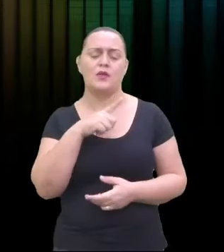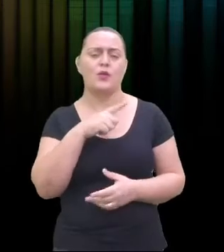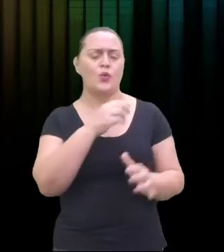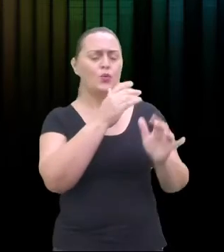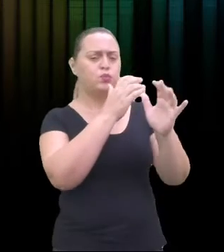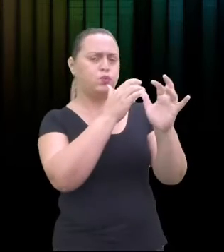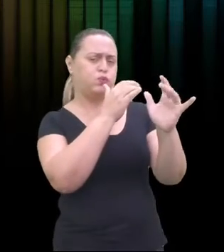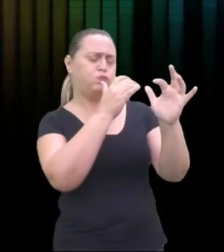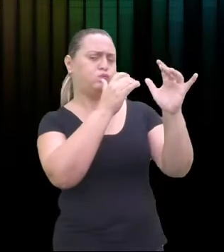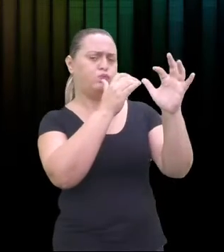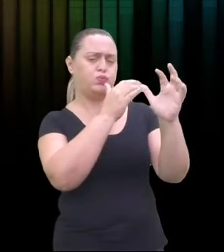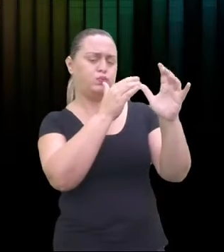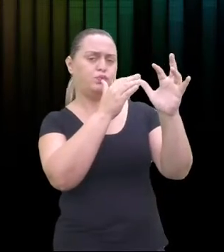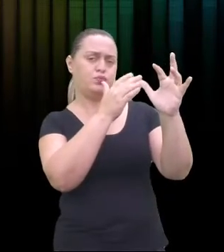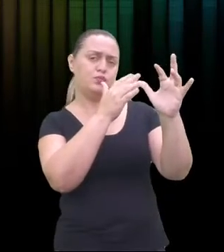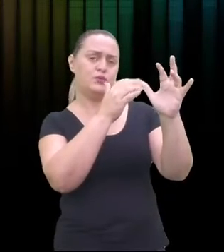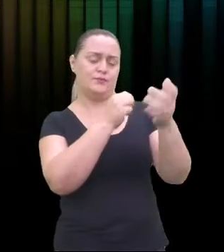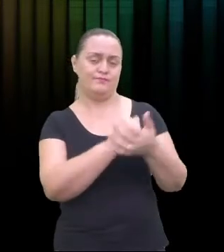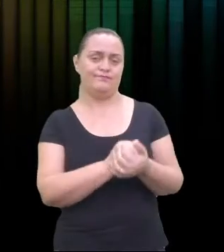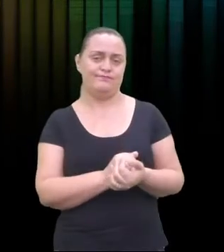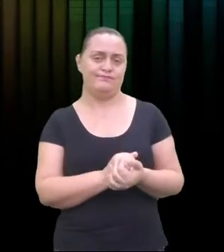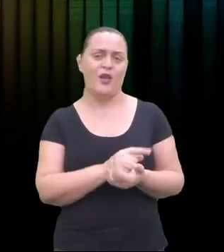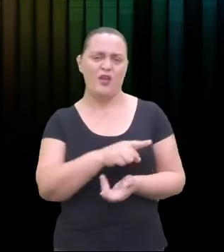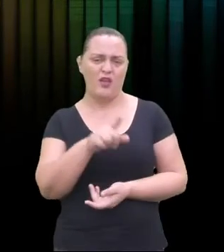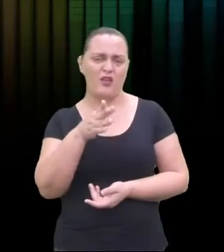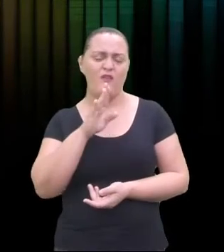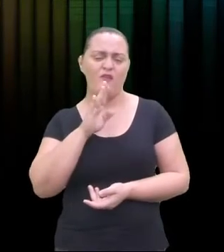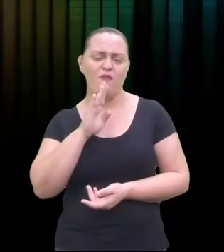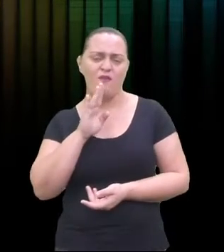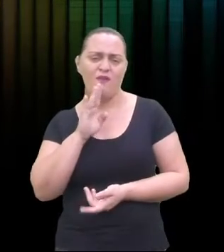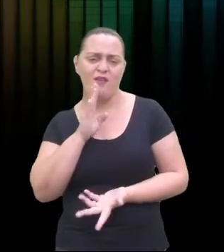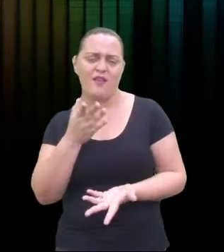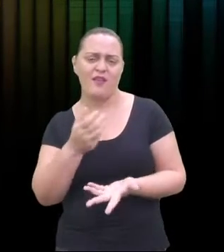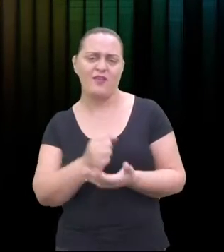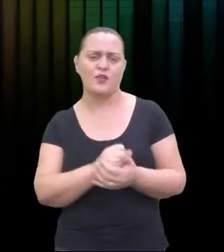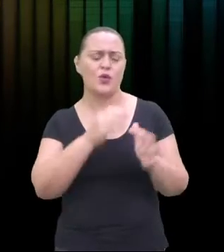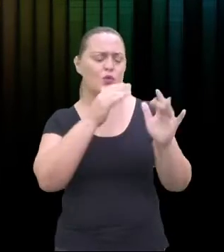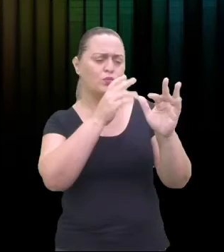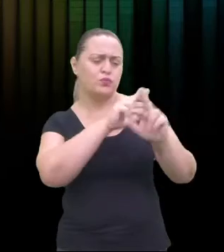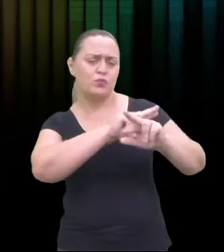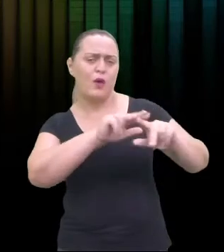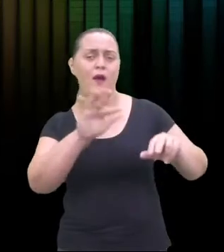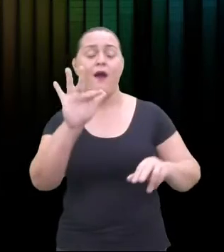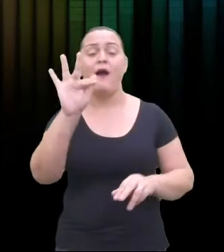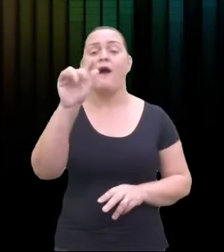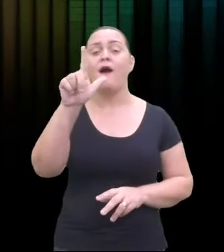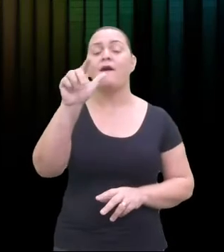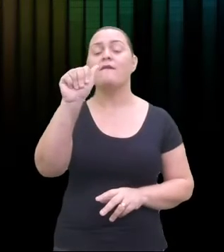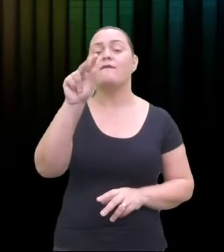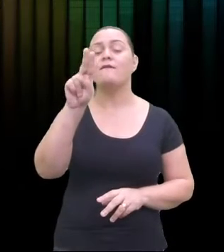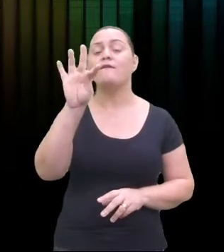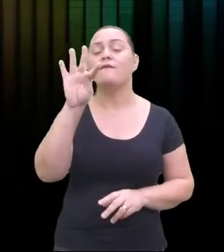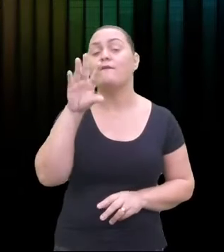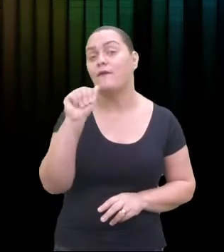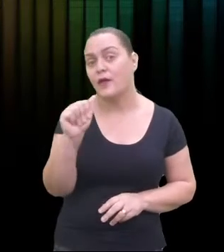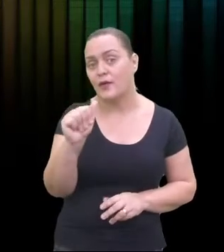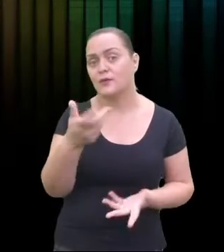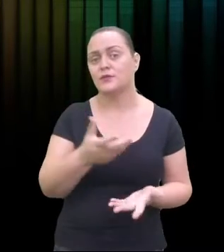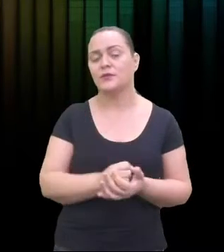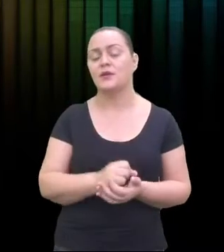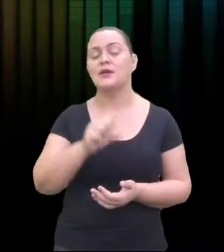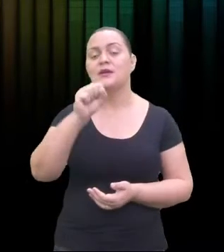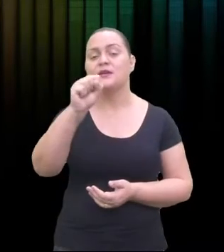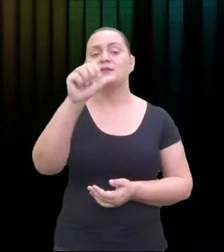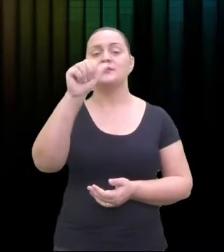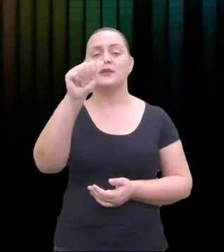de sopro? Vou dar alguns. Tem o saxofone, tem a flauta, tem vários instrumentos de sopro. Eles também